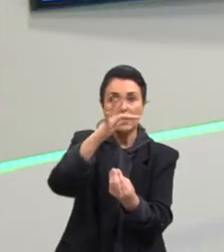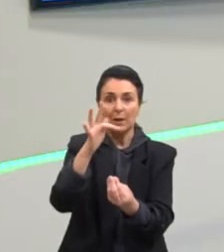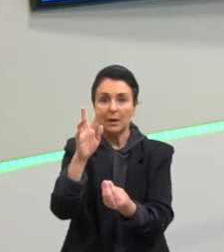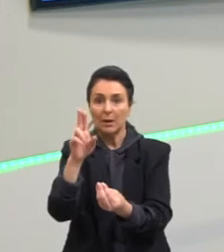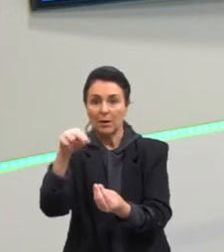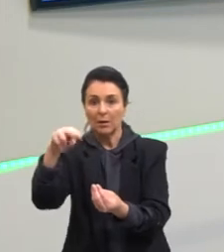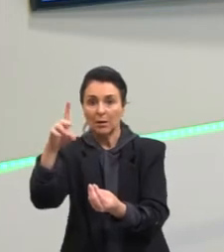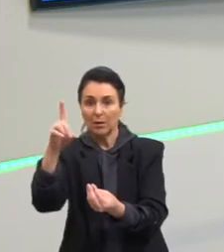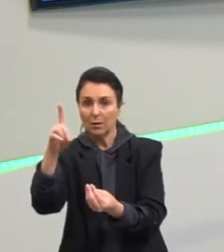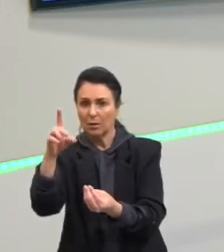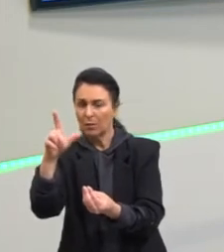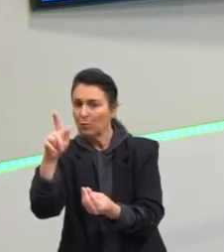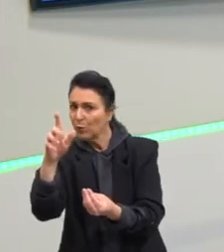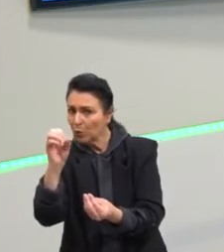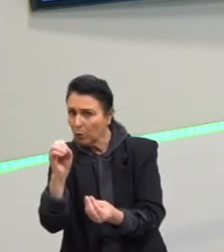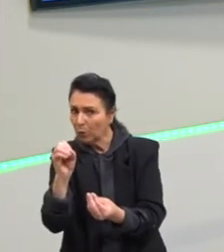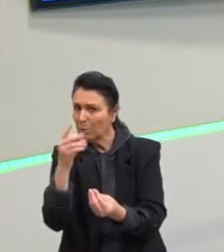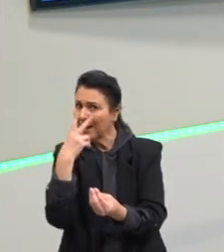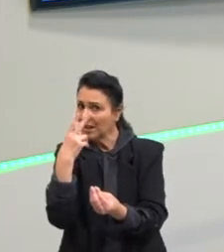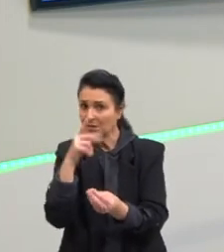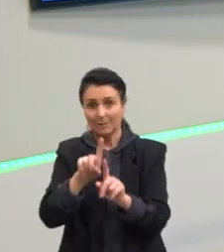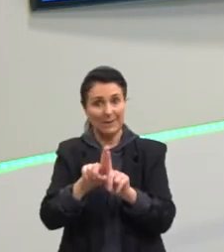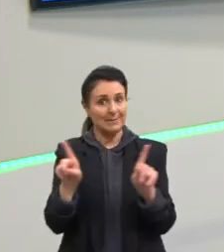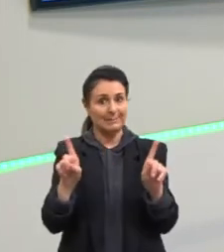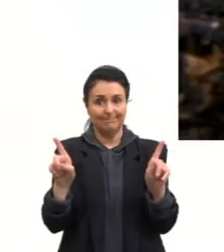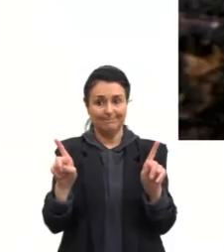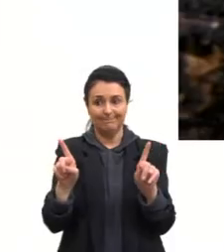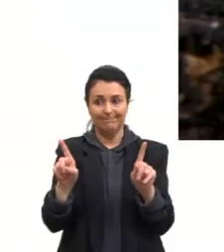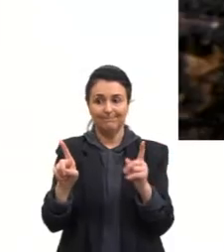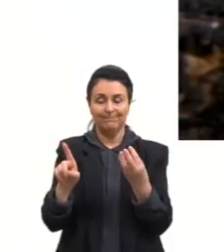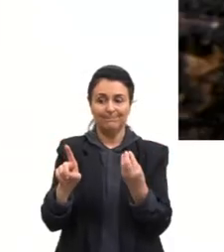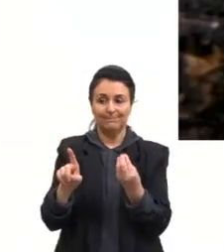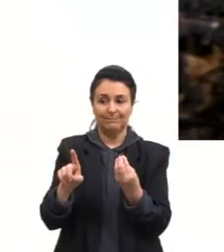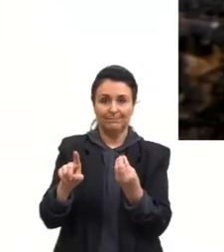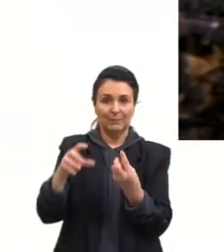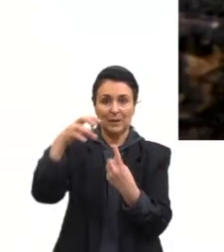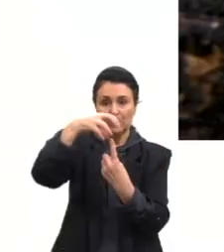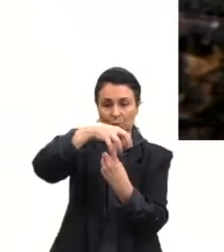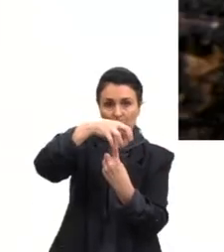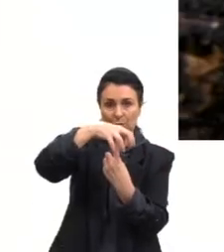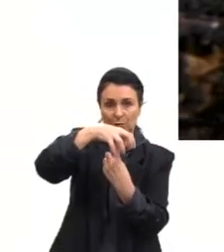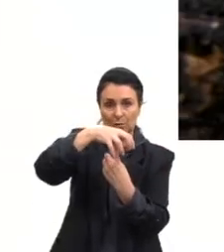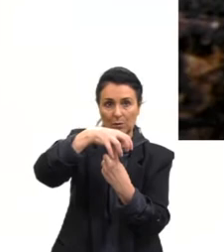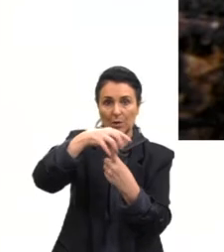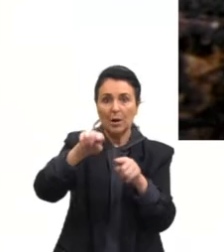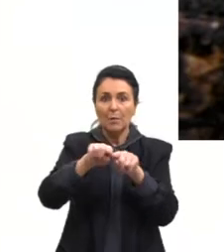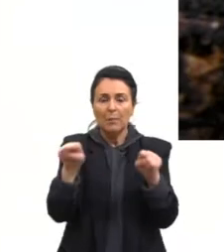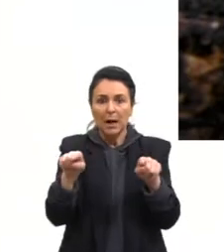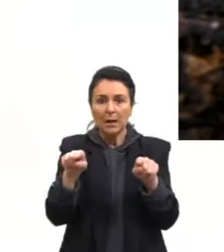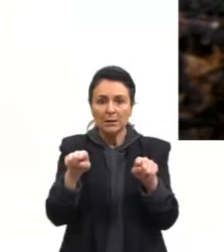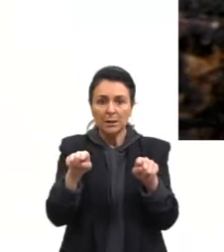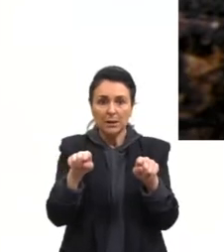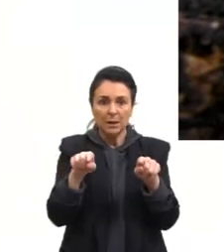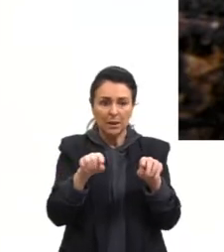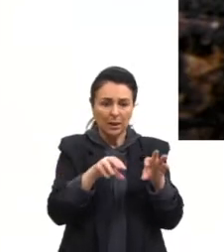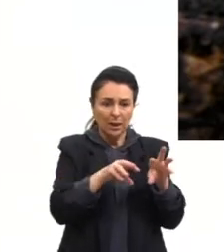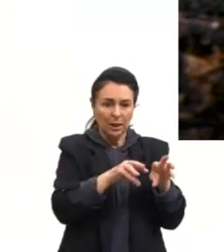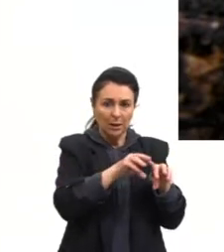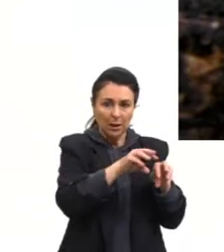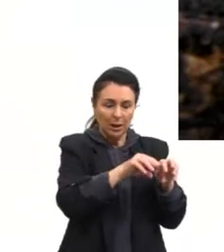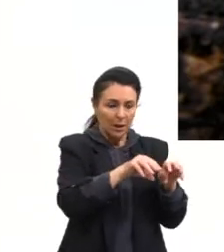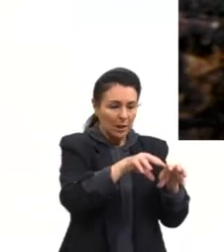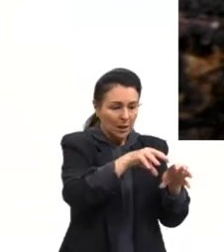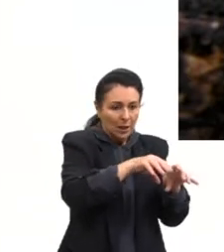Olha só, esse daqui é um mixomiseto. Ele se locomove, gente. É como se fosse um vênum do